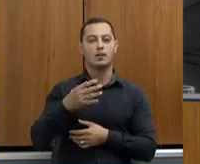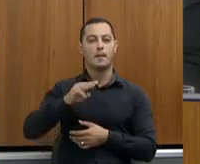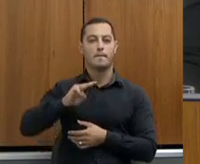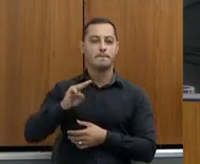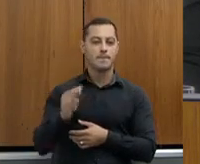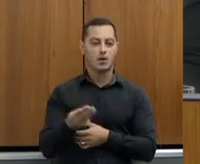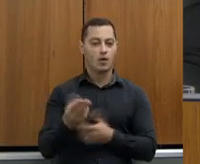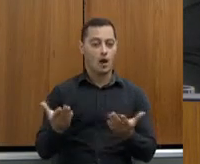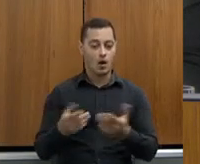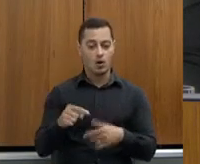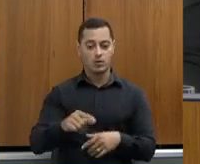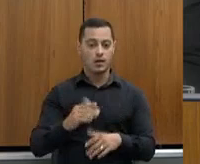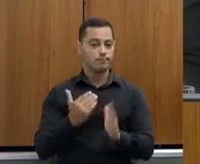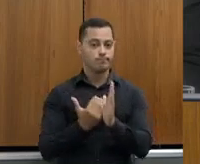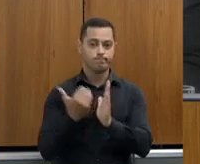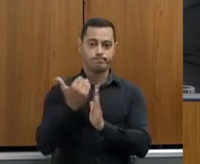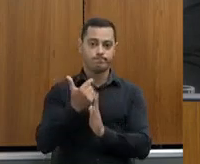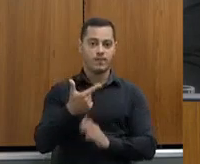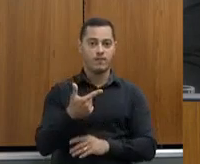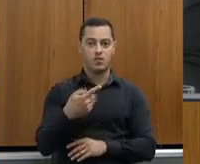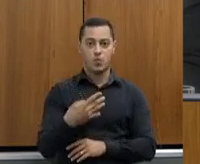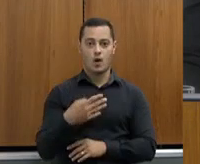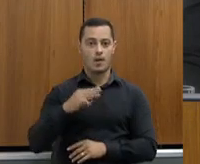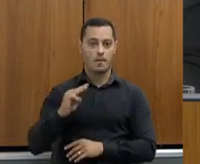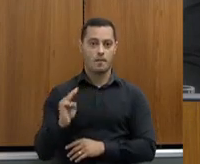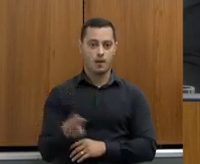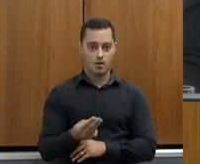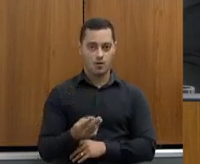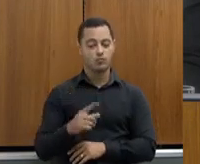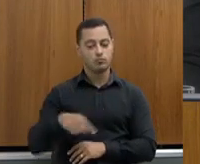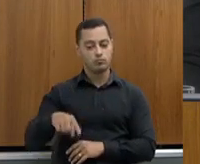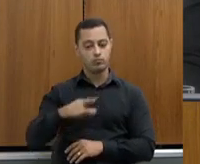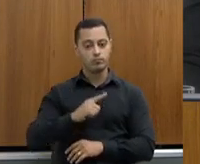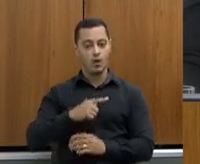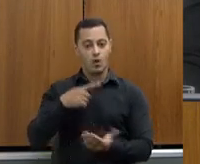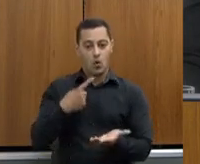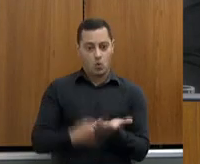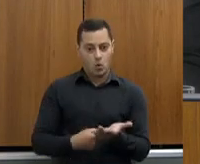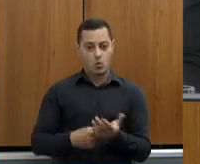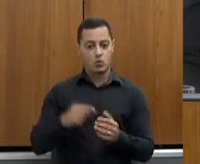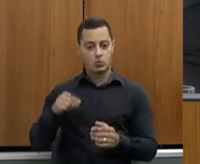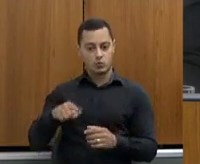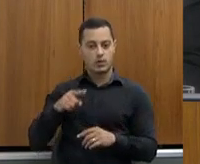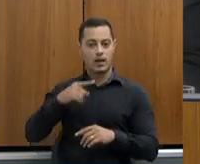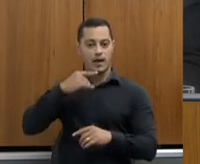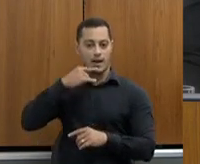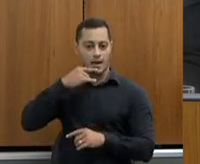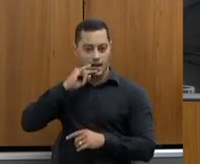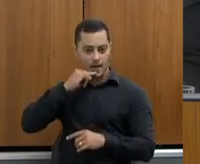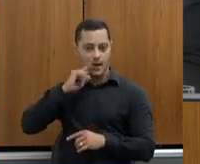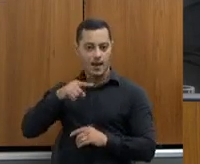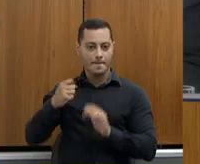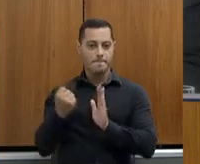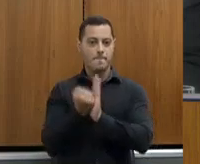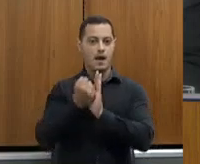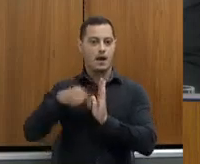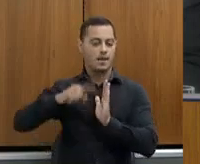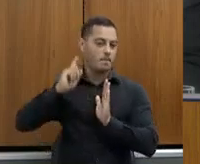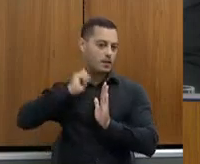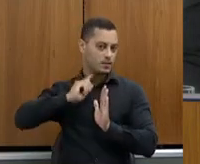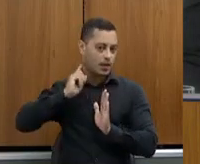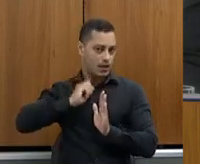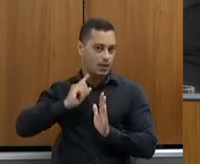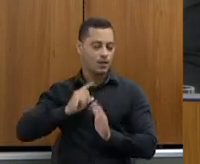passando ele para 24. Então, nós temos um compromisso com esse produto emblemático de Minas Gerais, nós temos um